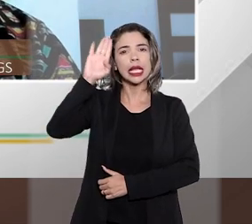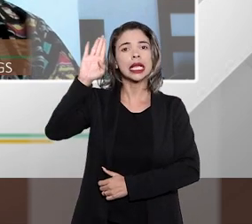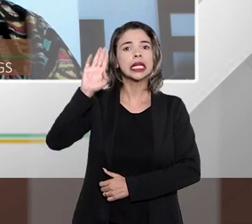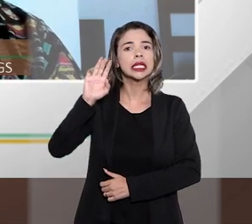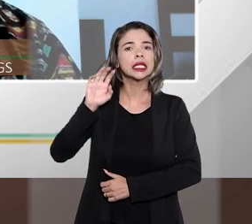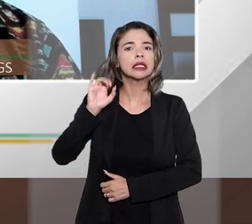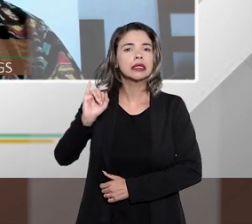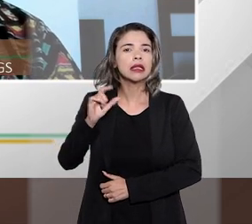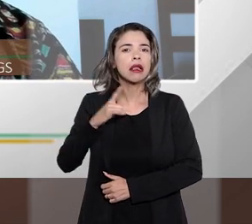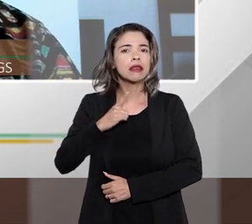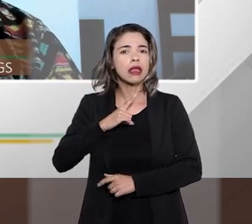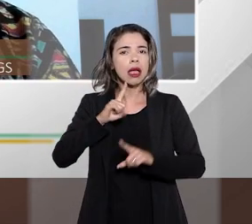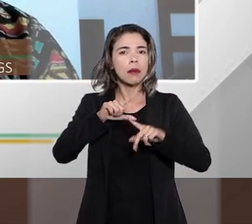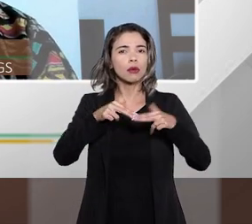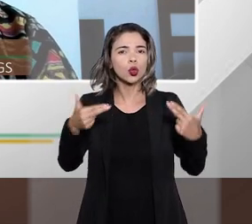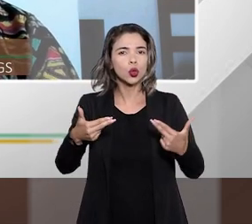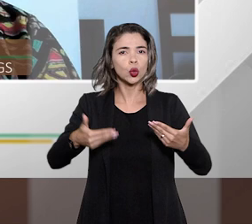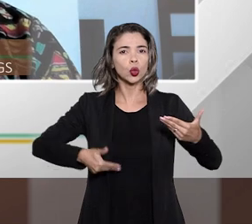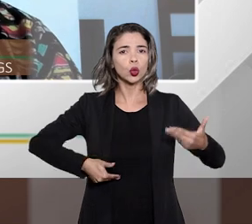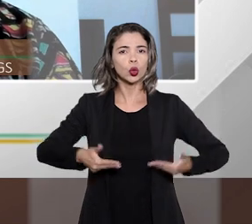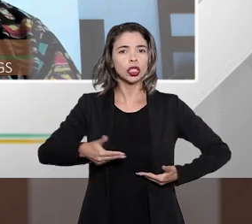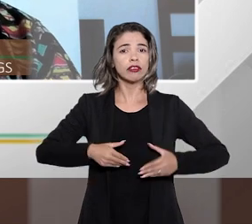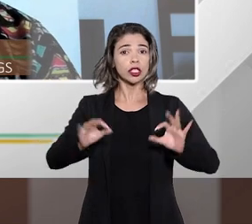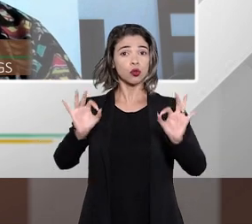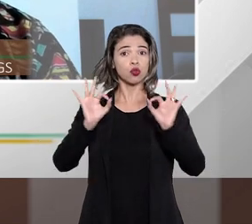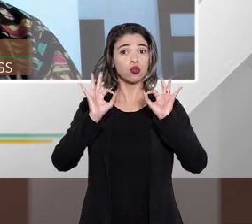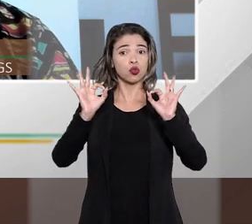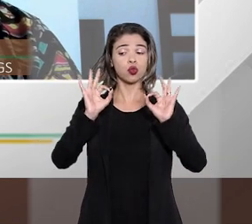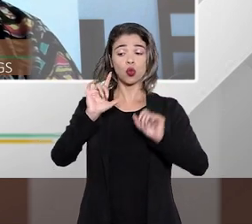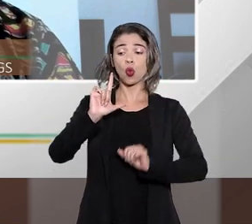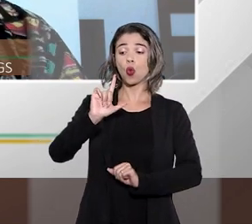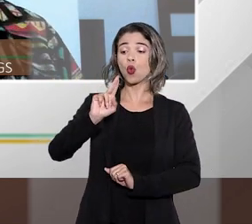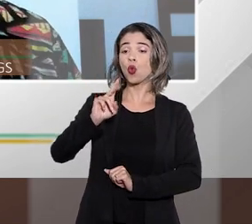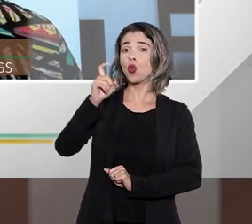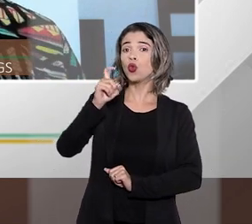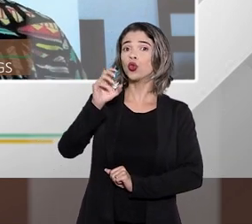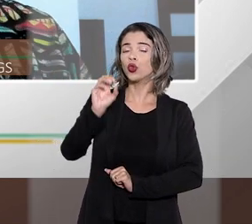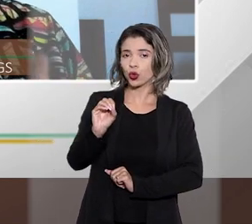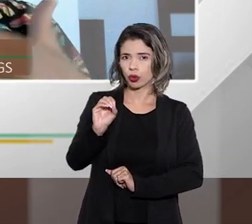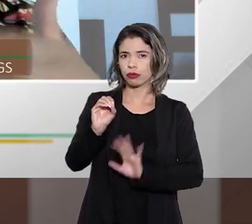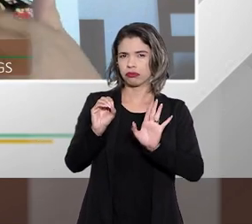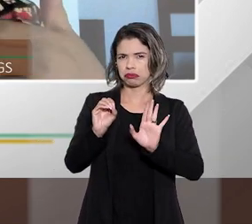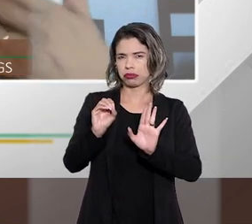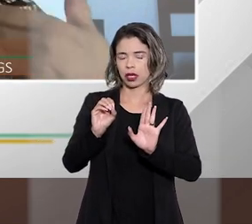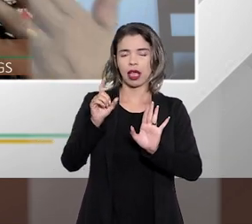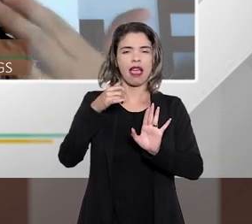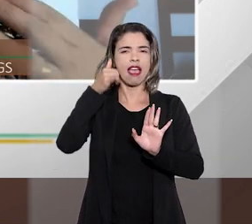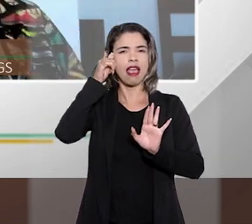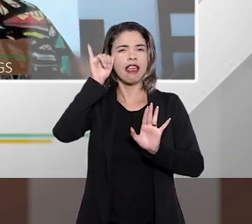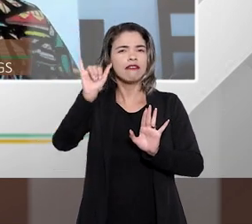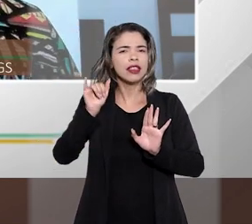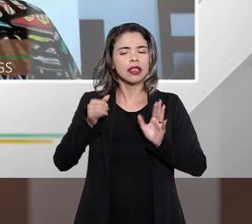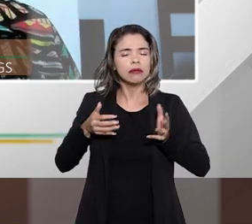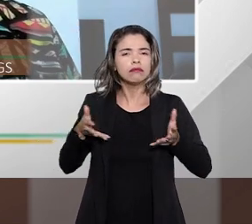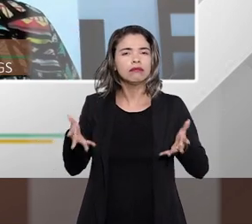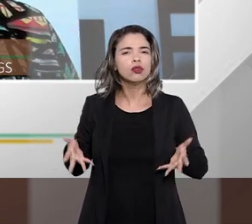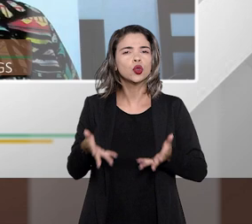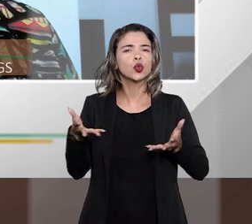principalmente os produtos e serviços de luxo de alto valor. E por que isso? É justamente para não estimular